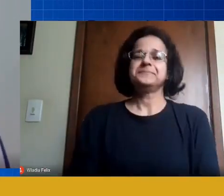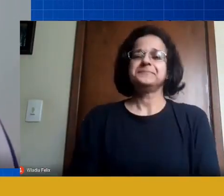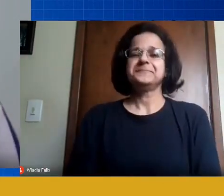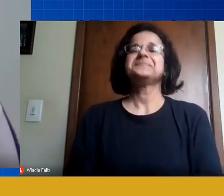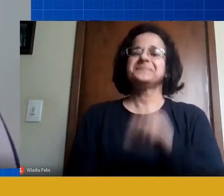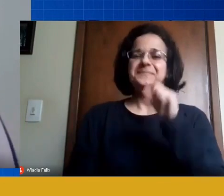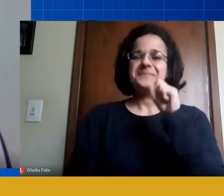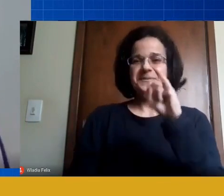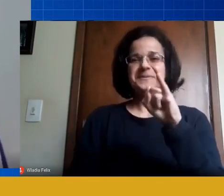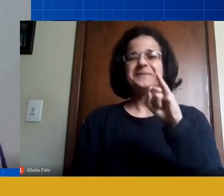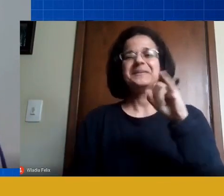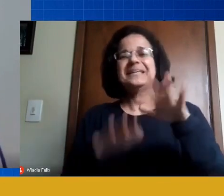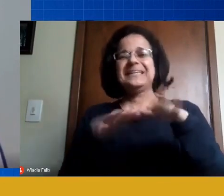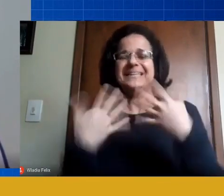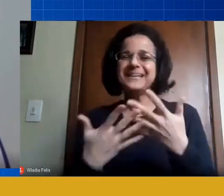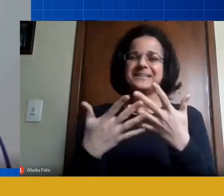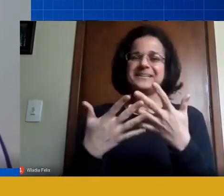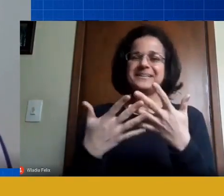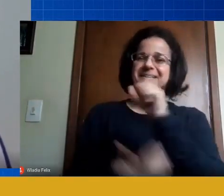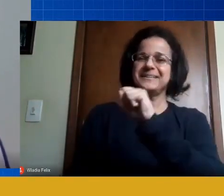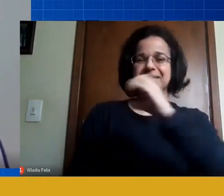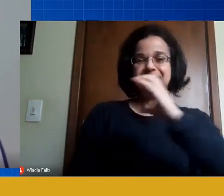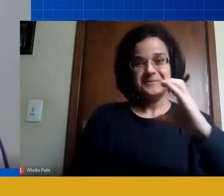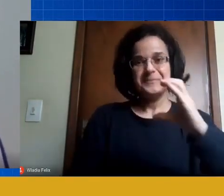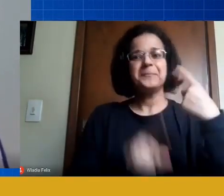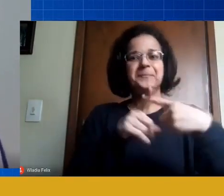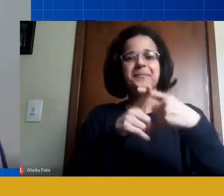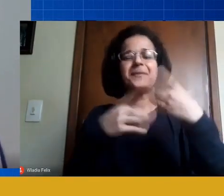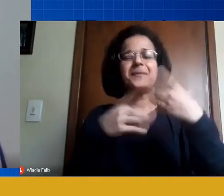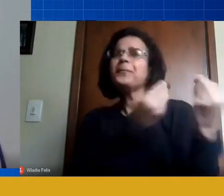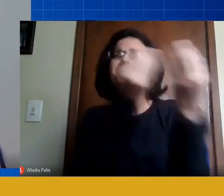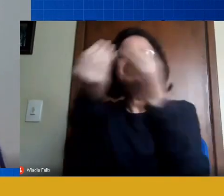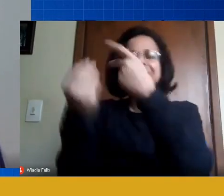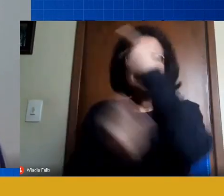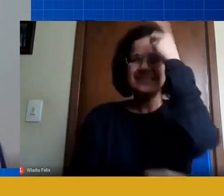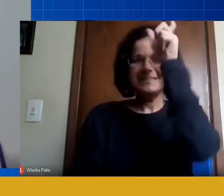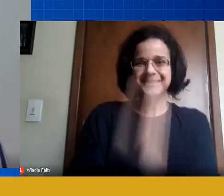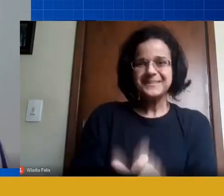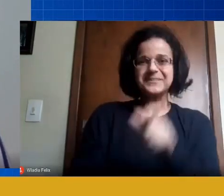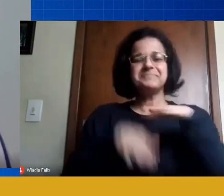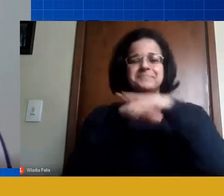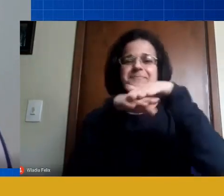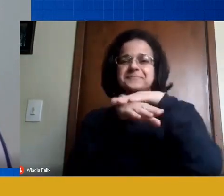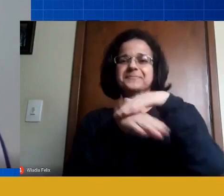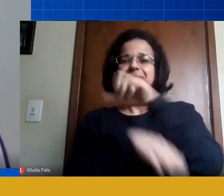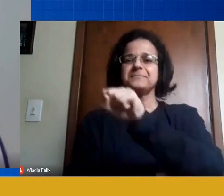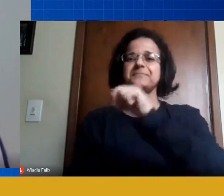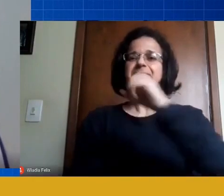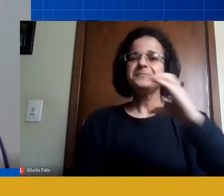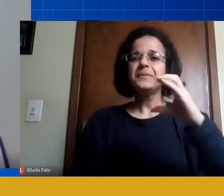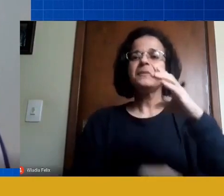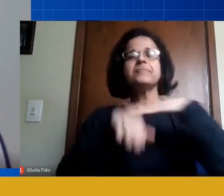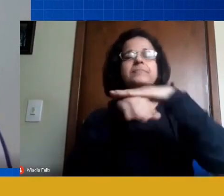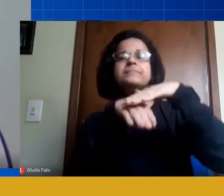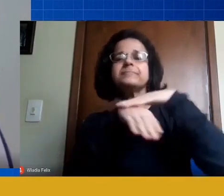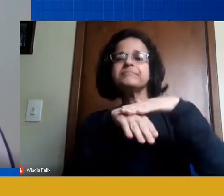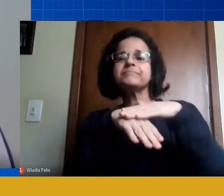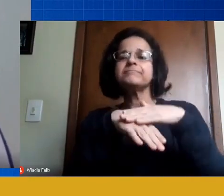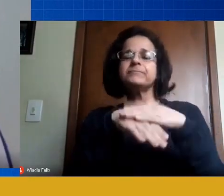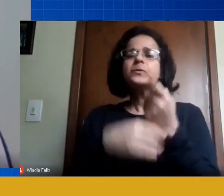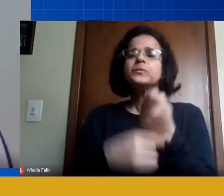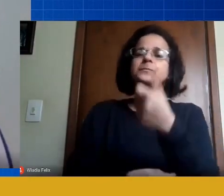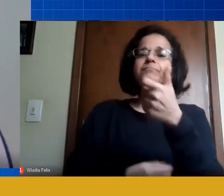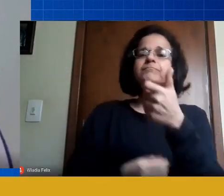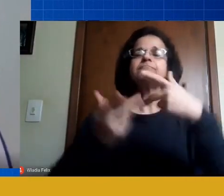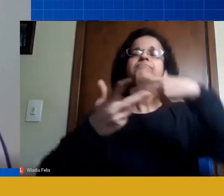Catarina, porque tem tanta gente que a gente está conversando ali, de Santa Catarina, para dialogar um pouquinho conosco em